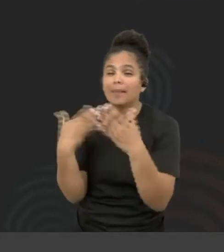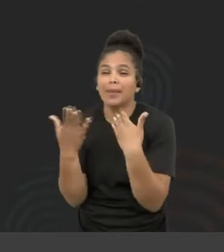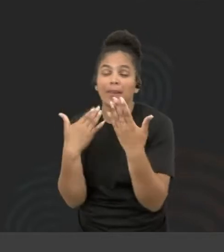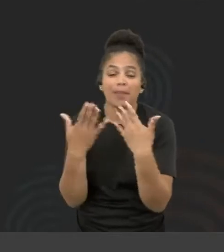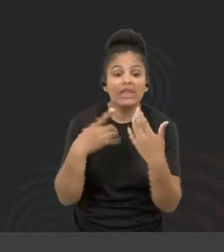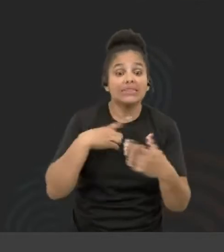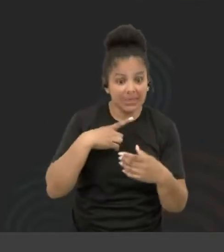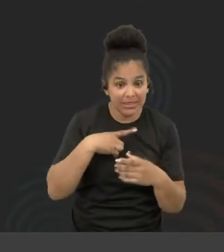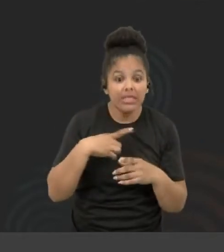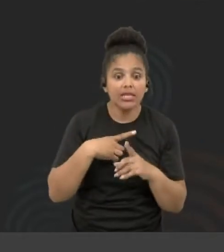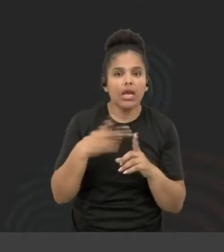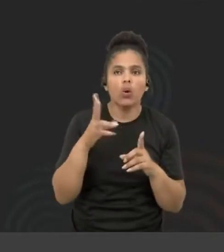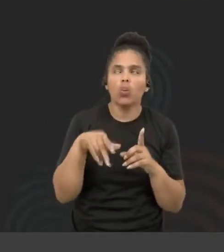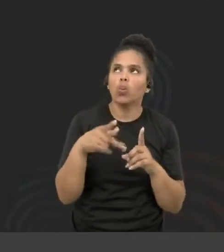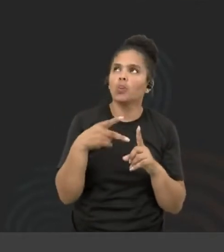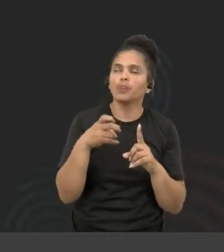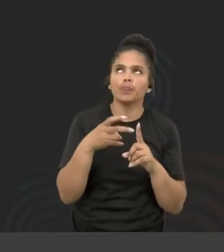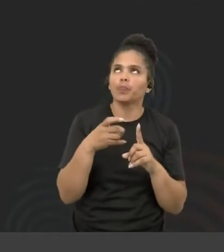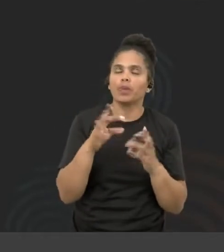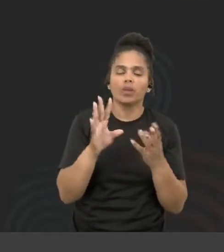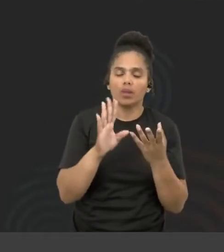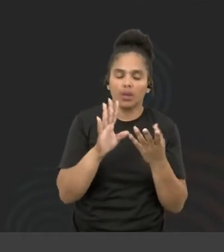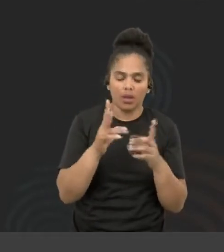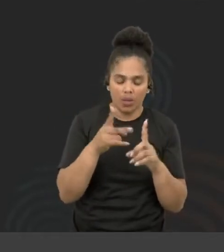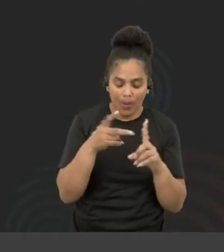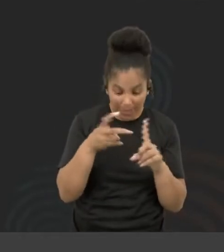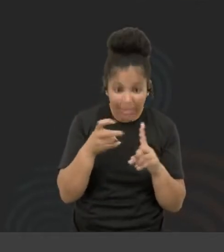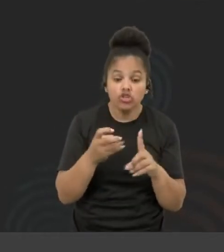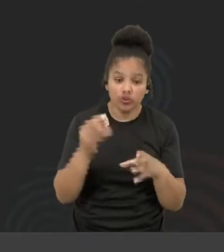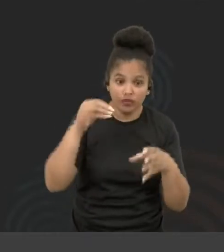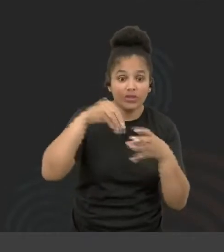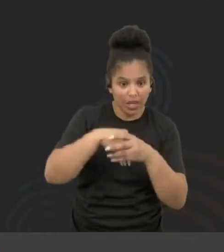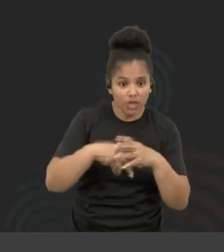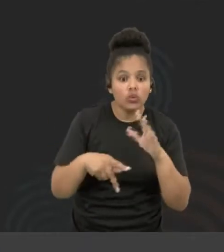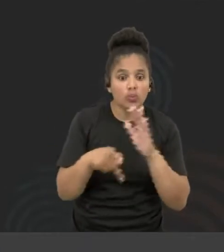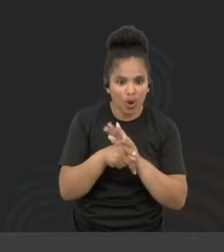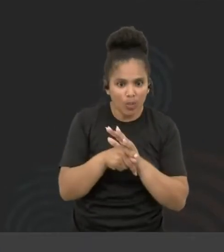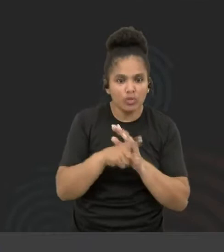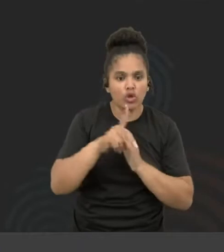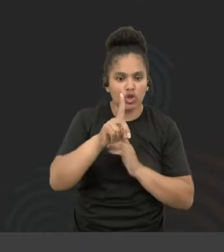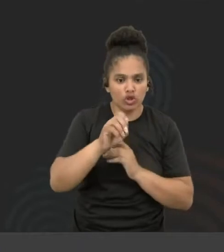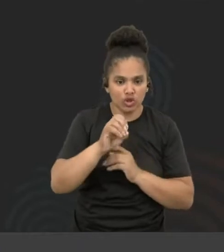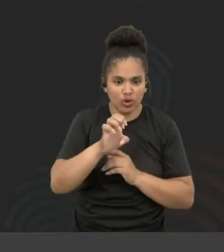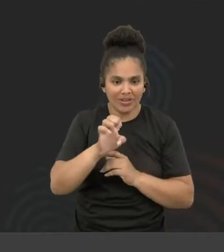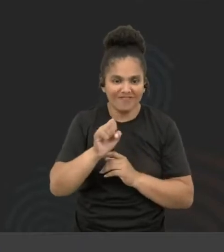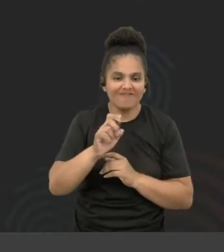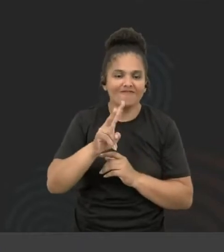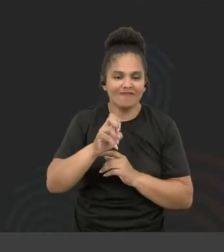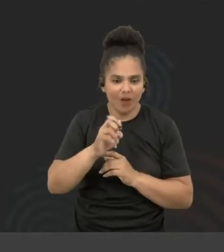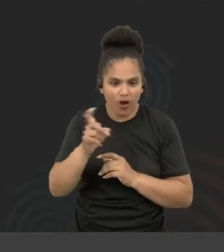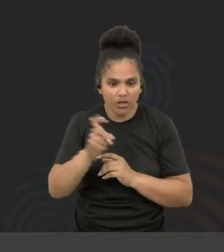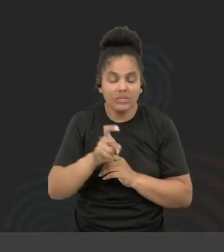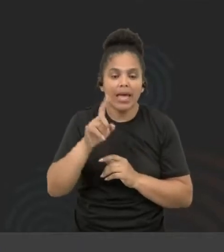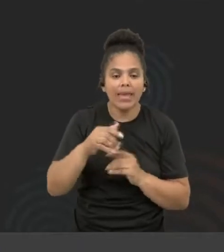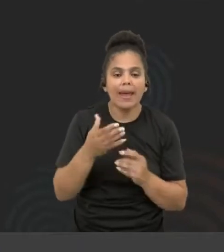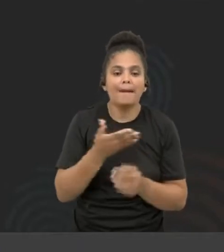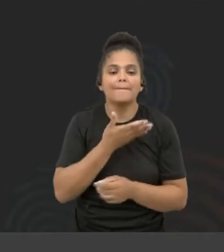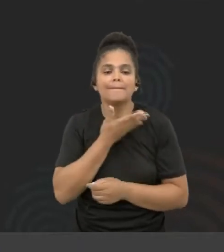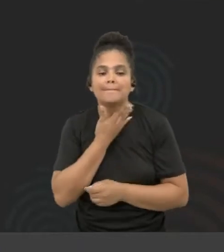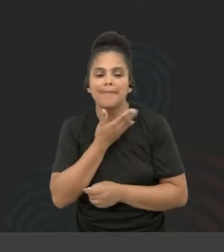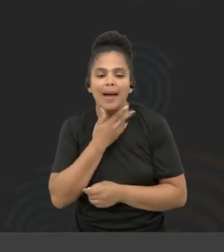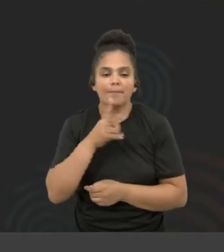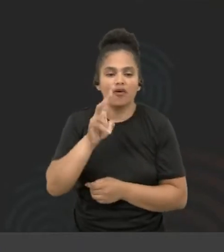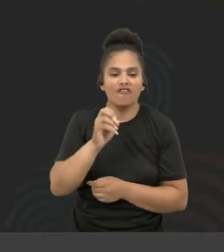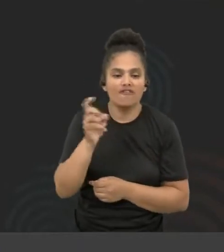a gente tinha um aplicativo dentro do dos Vox chamado Papo Vox, e era com aquilo que a gente